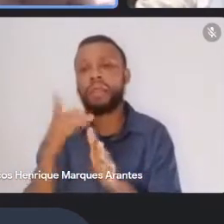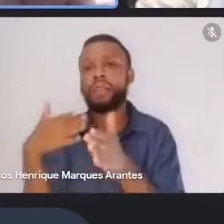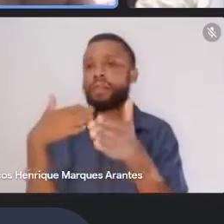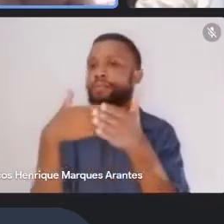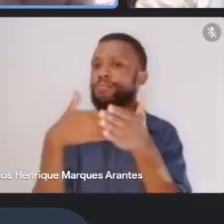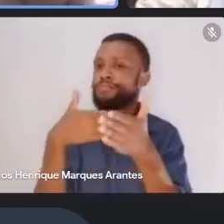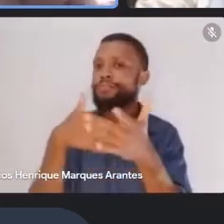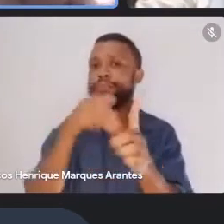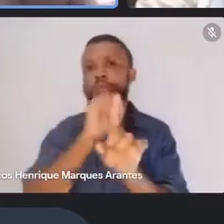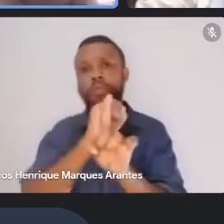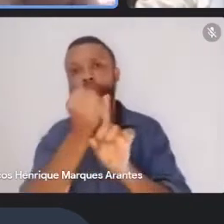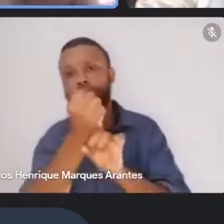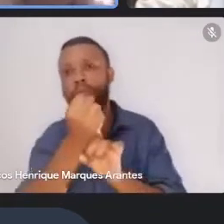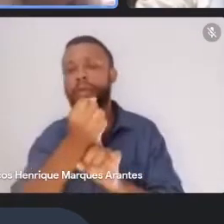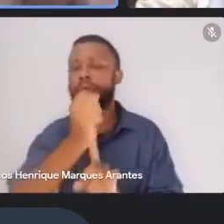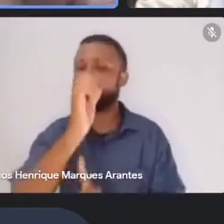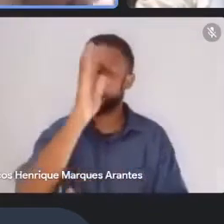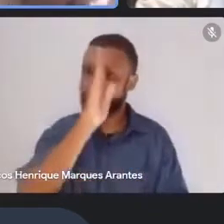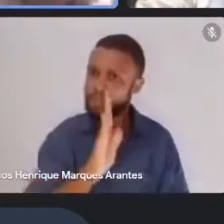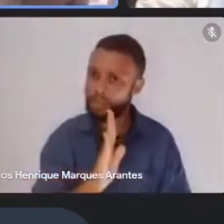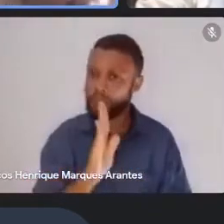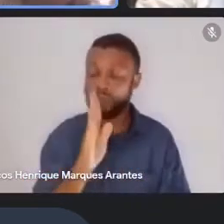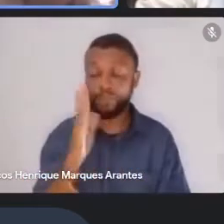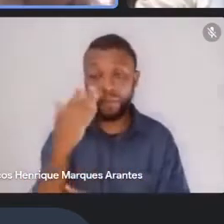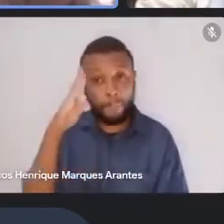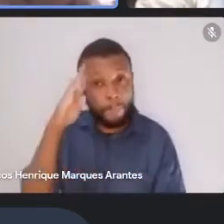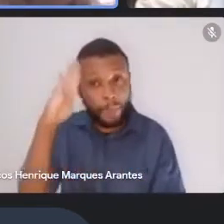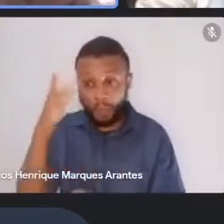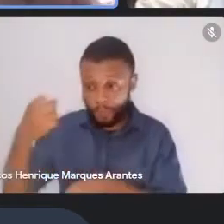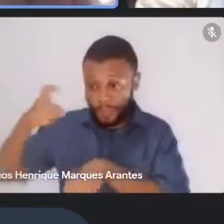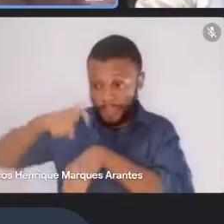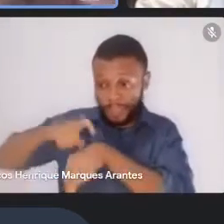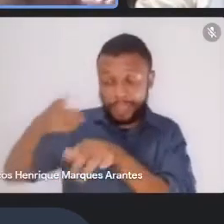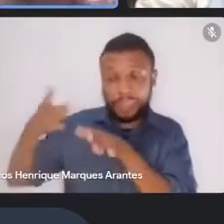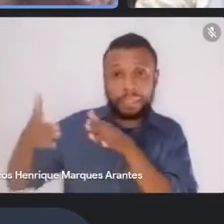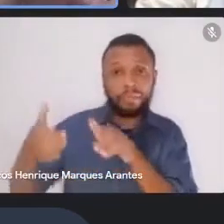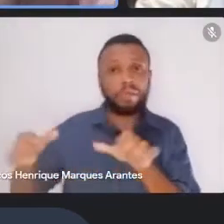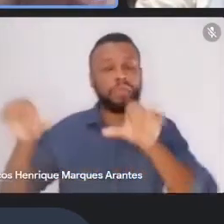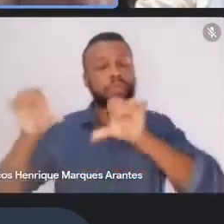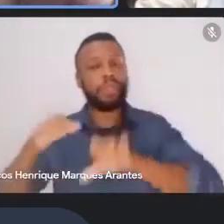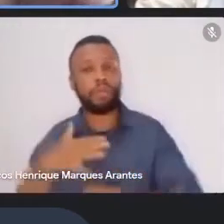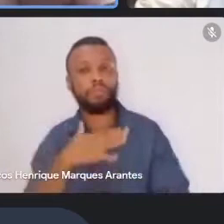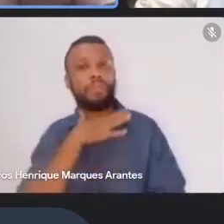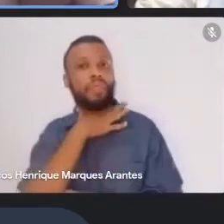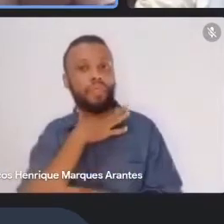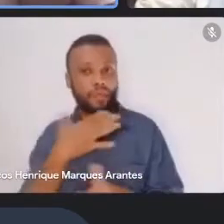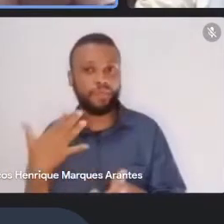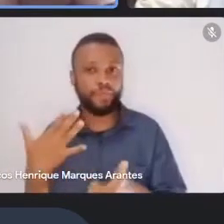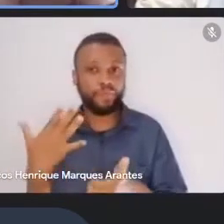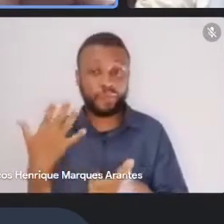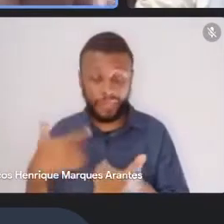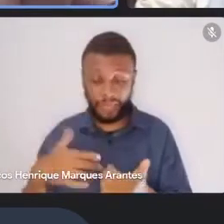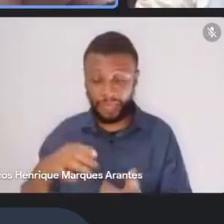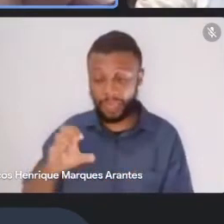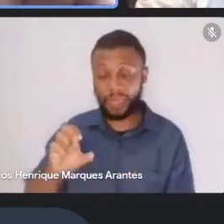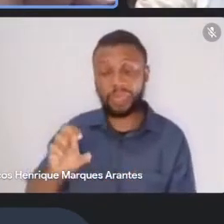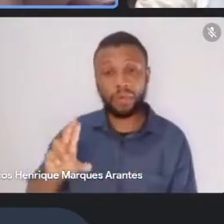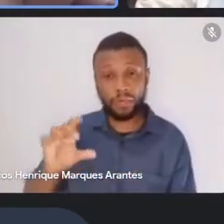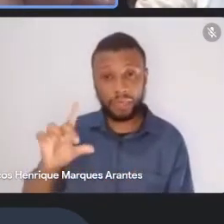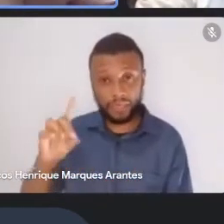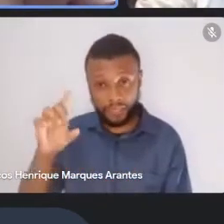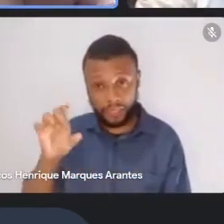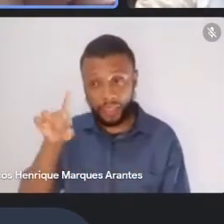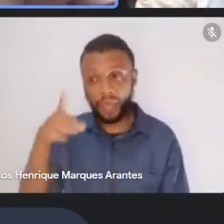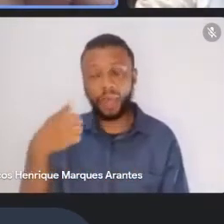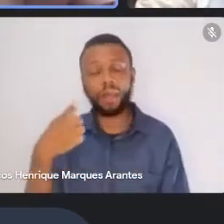em tempos de barbárie, né? Logo, o Euclides que era o estudioso dessas barbáries perpetradas